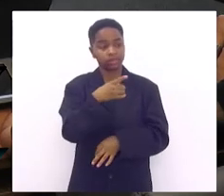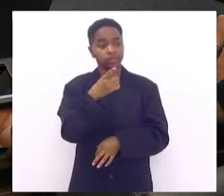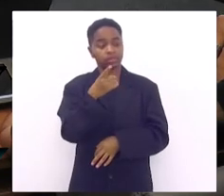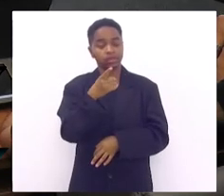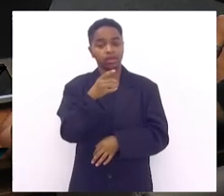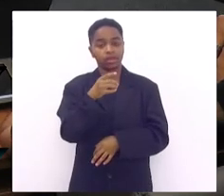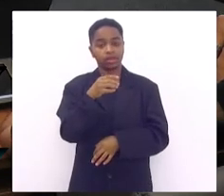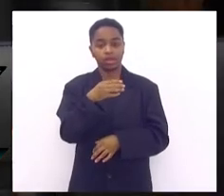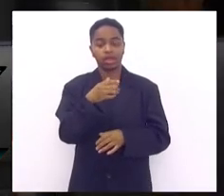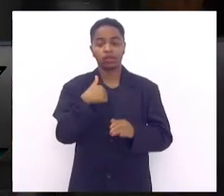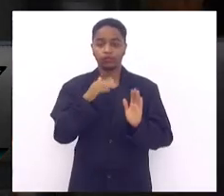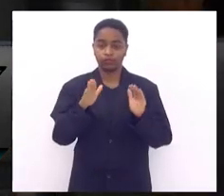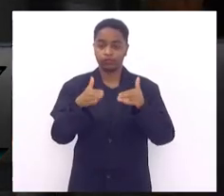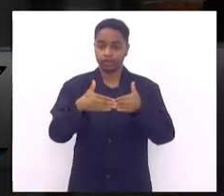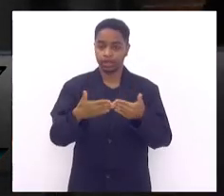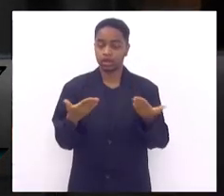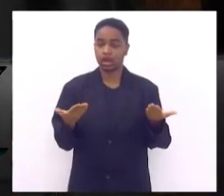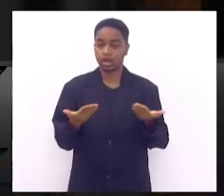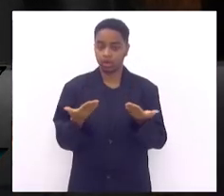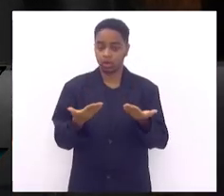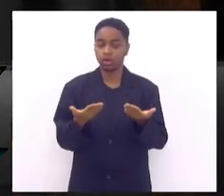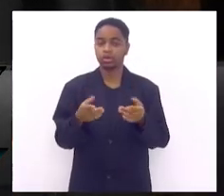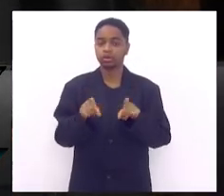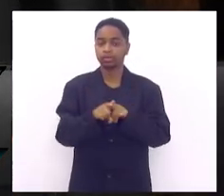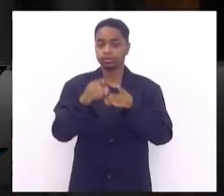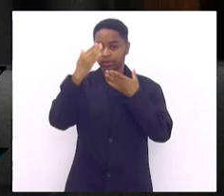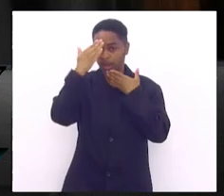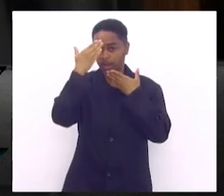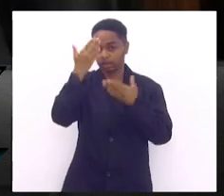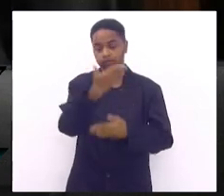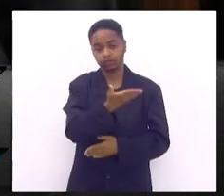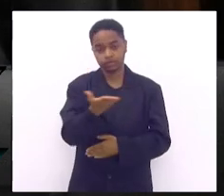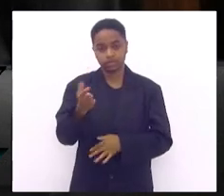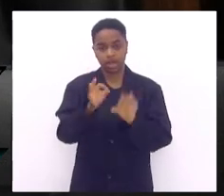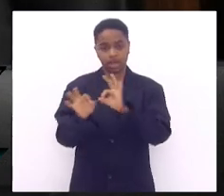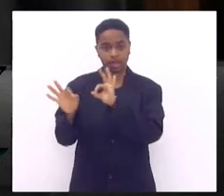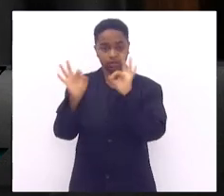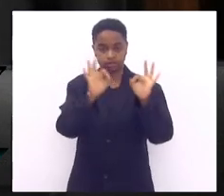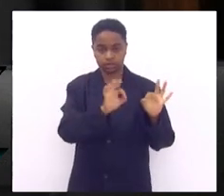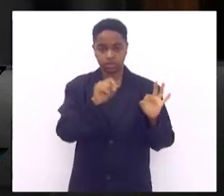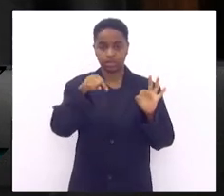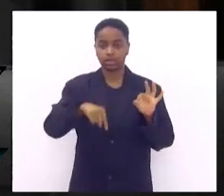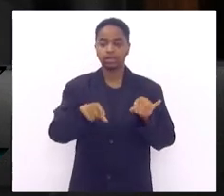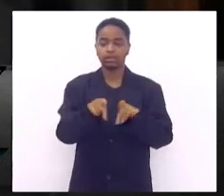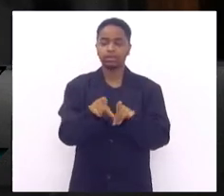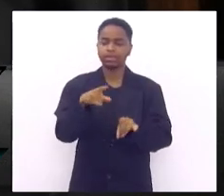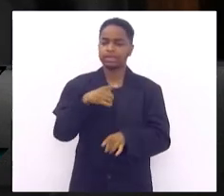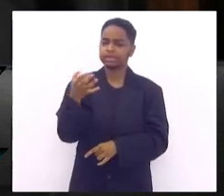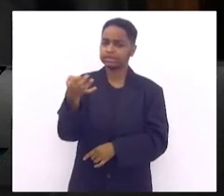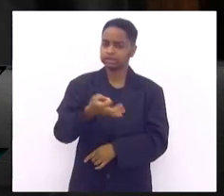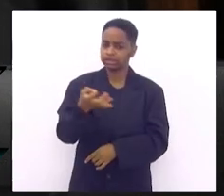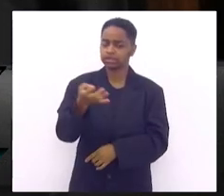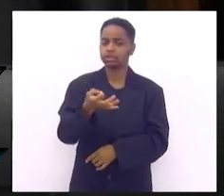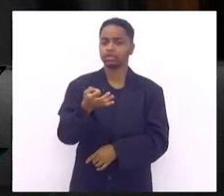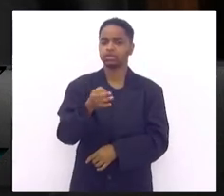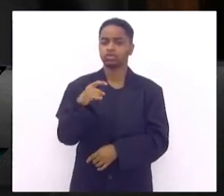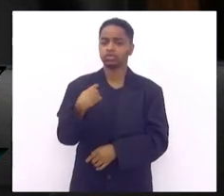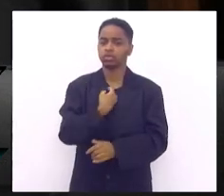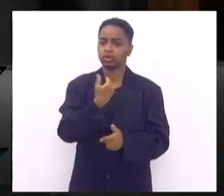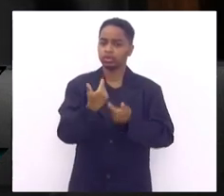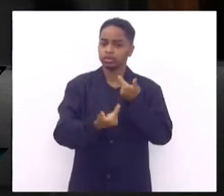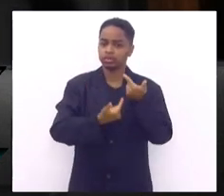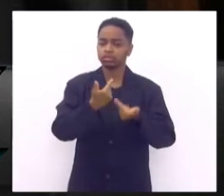eu encerro a sessão agradeço muito do fundo do coração quem nos acompanhou e pode ter certeza que o trabalho